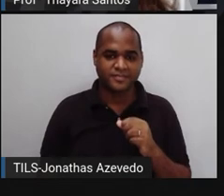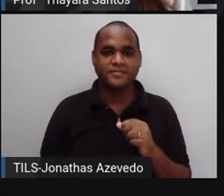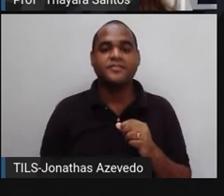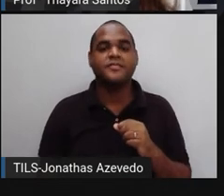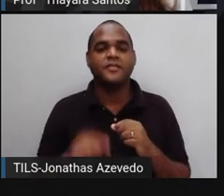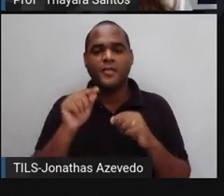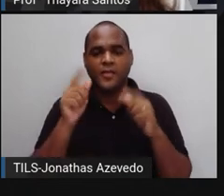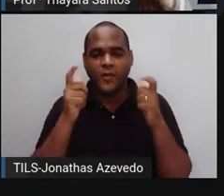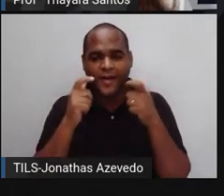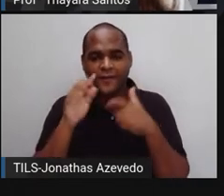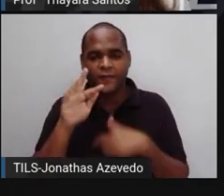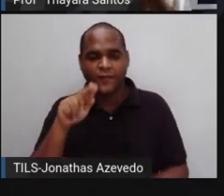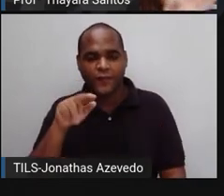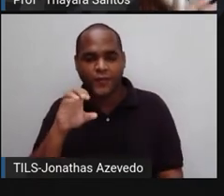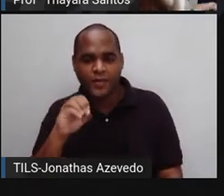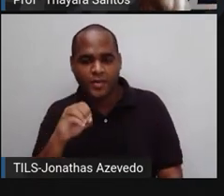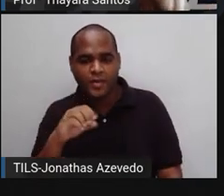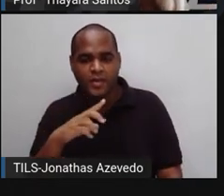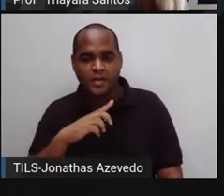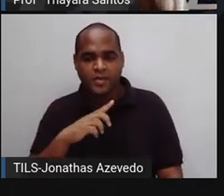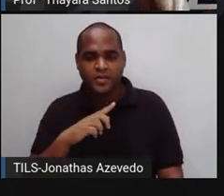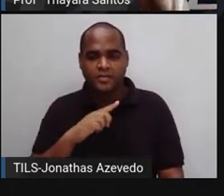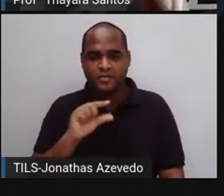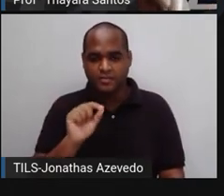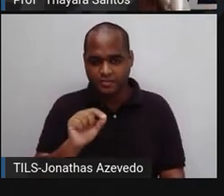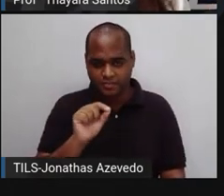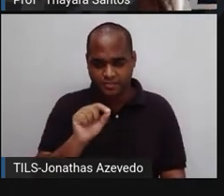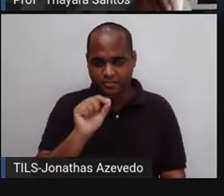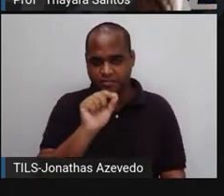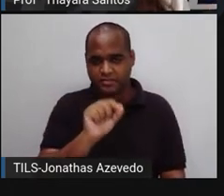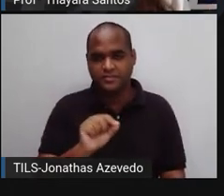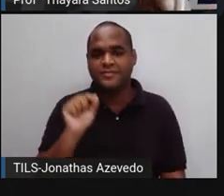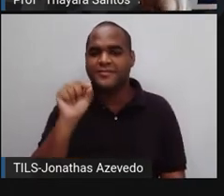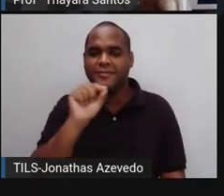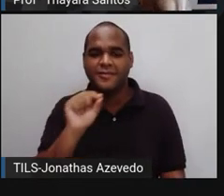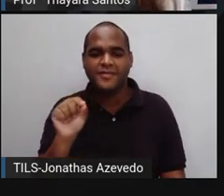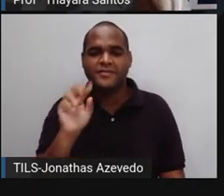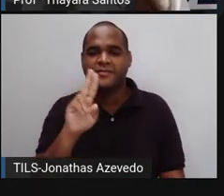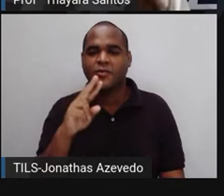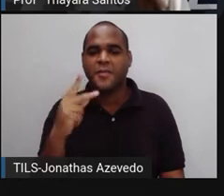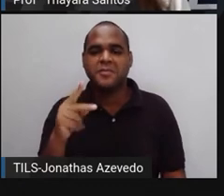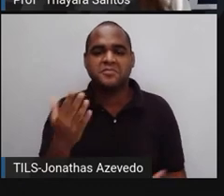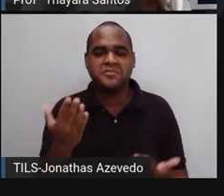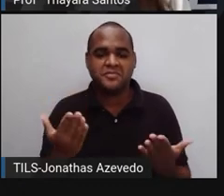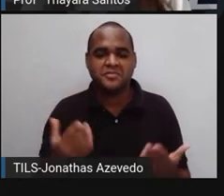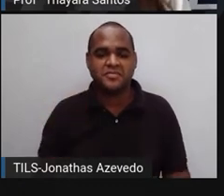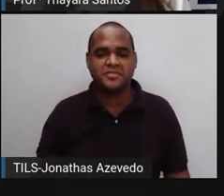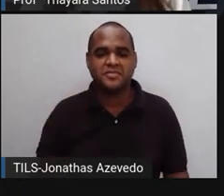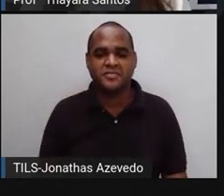O reino dos fungos é... Essa é muito fácil, né, gente? Mas eu vou colocar aqui uma coisa aleatória.